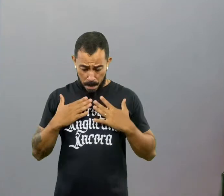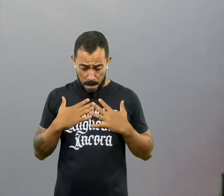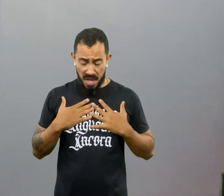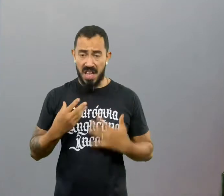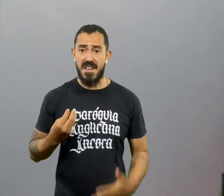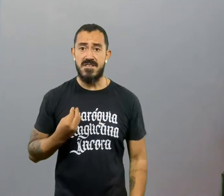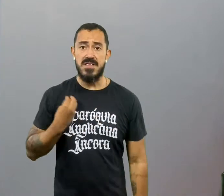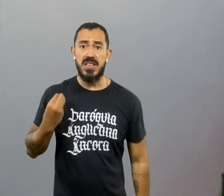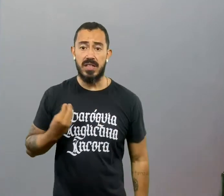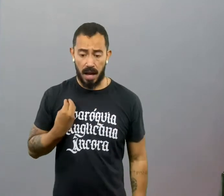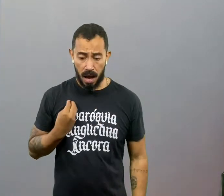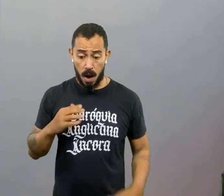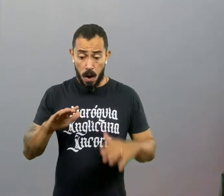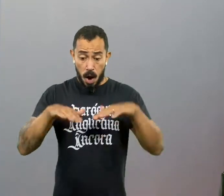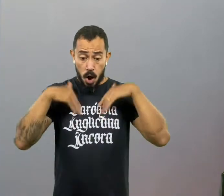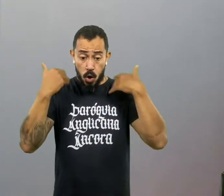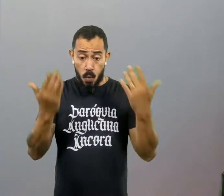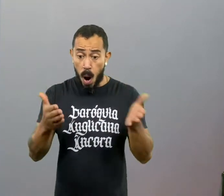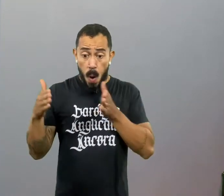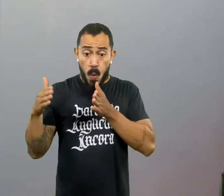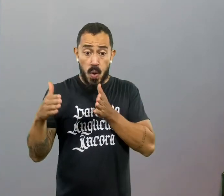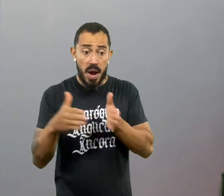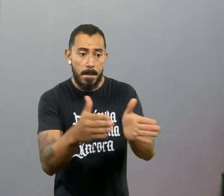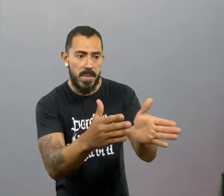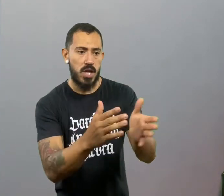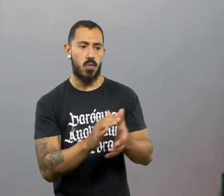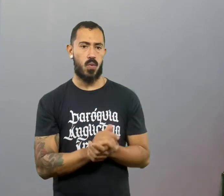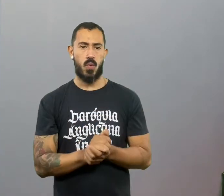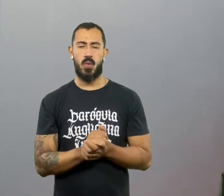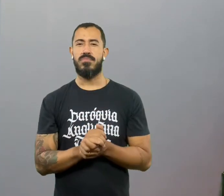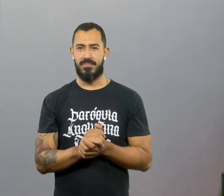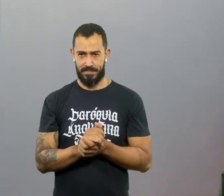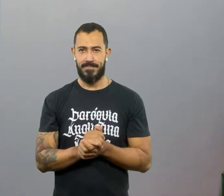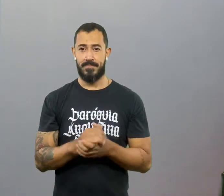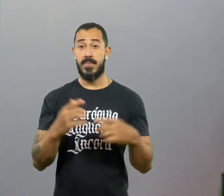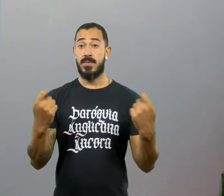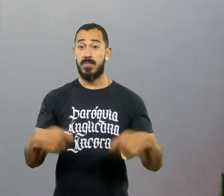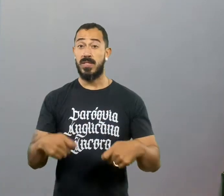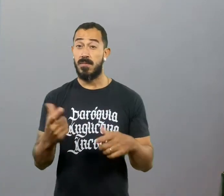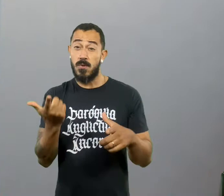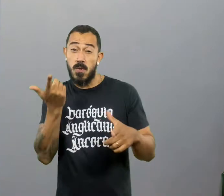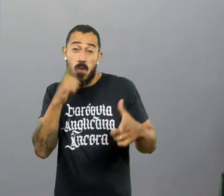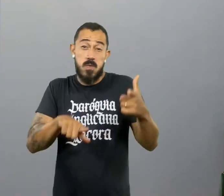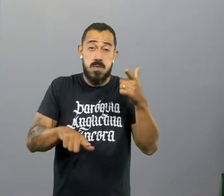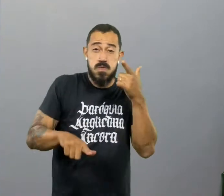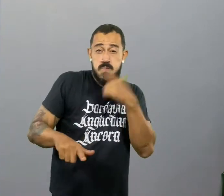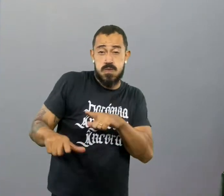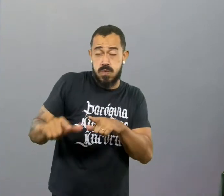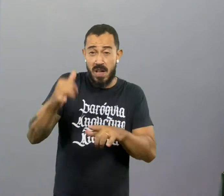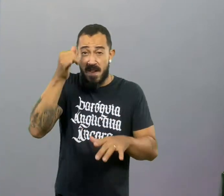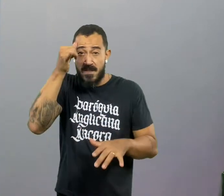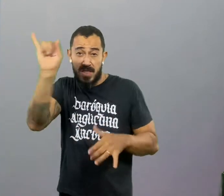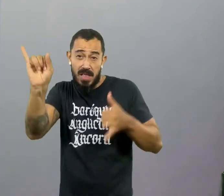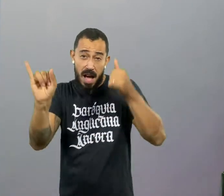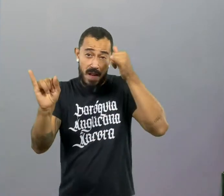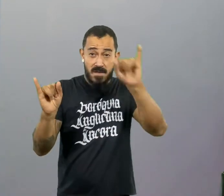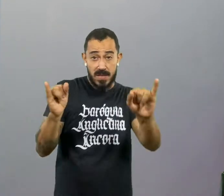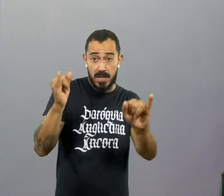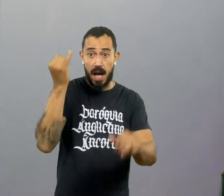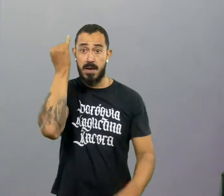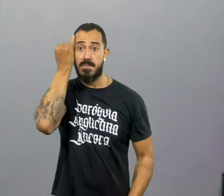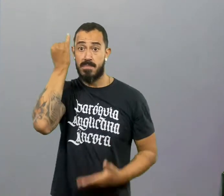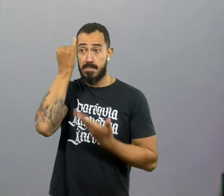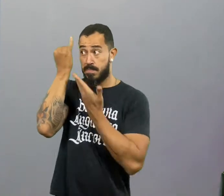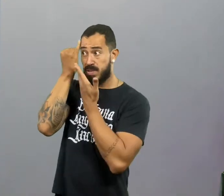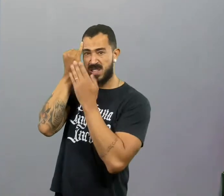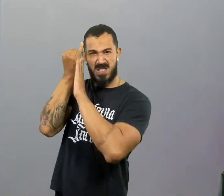sobre quais os rumos eu estou tomando na minha história. Sabe? Então eu preciso vencer isso. Vencer esse tipo de preguiça. Para que você possa ser uma